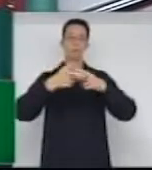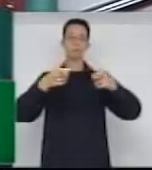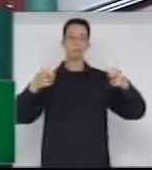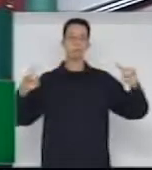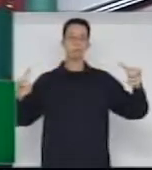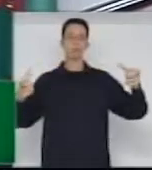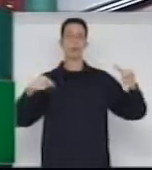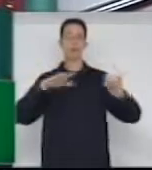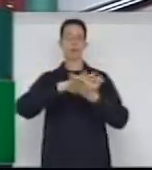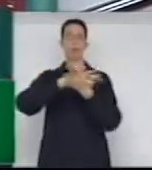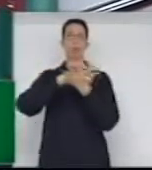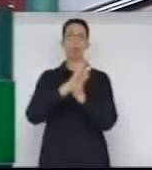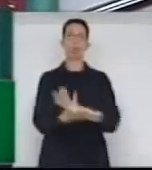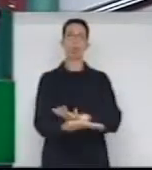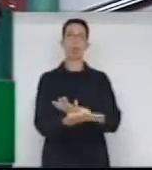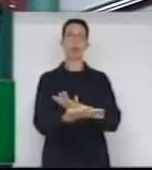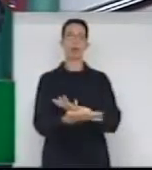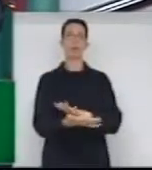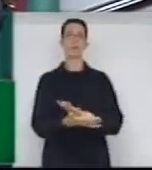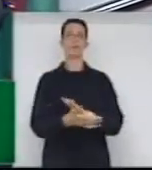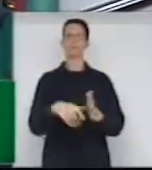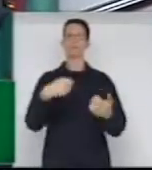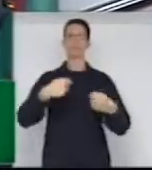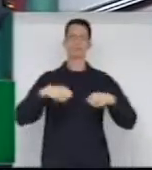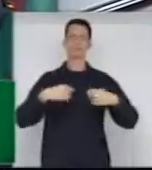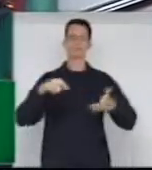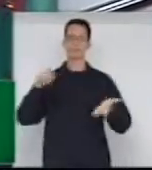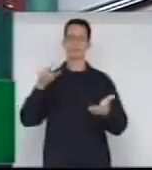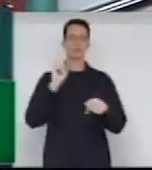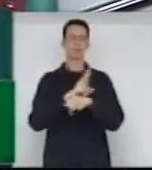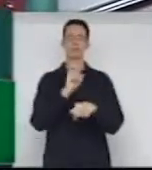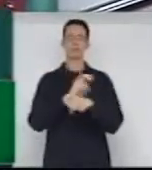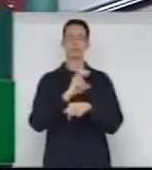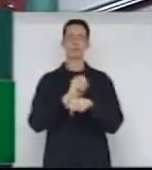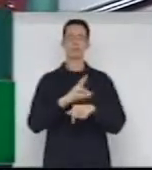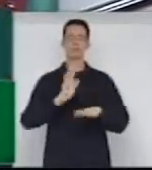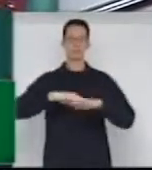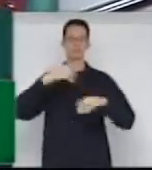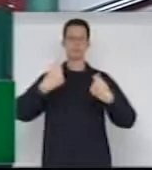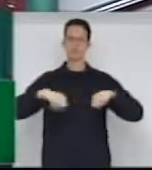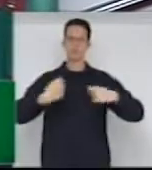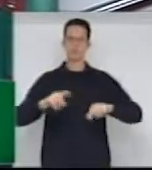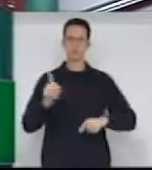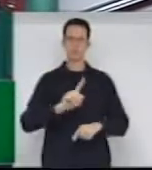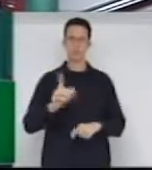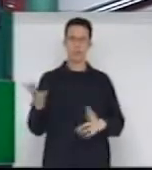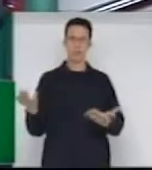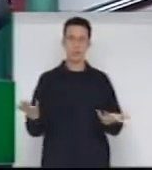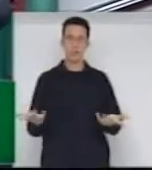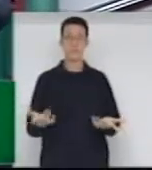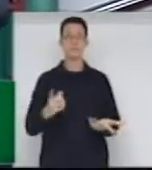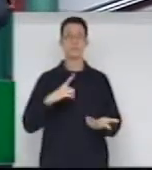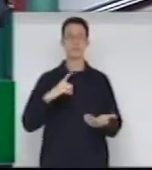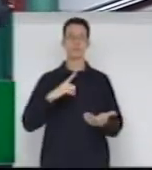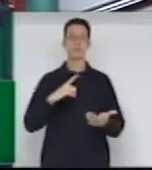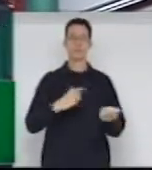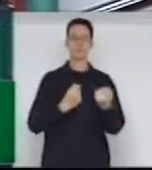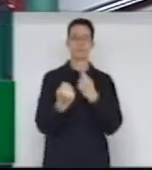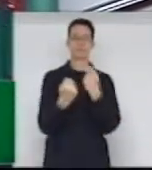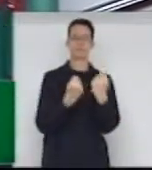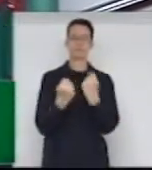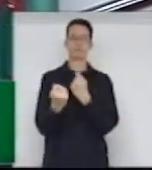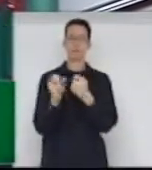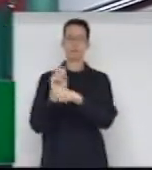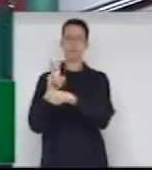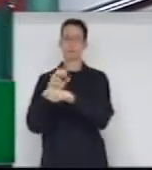discriminatório e desnecessário de vagas e, por conseguinte, remanejar as vagas vacantes para o